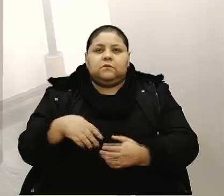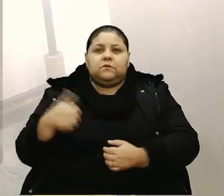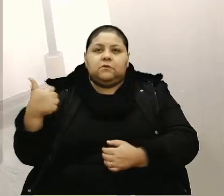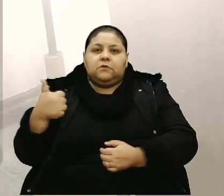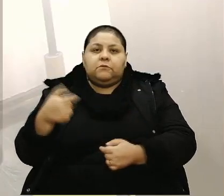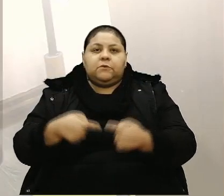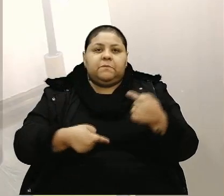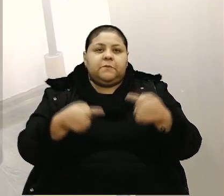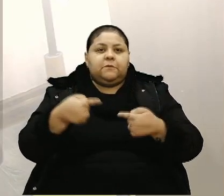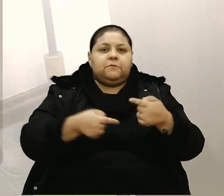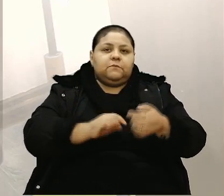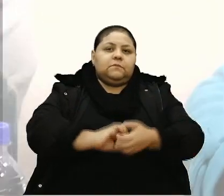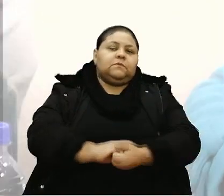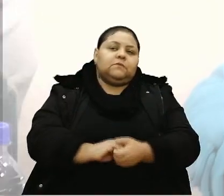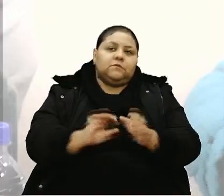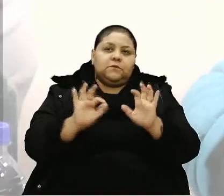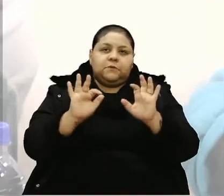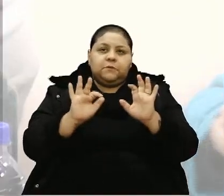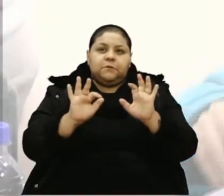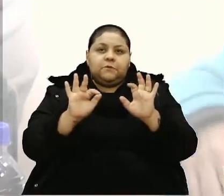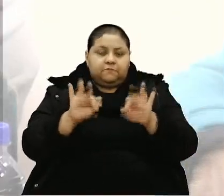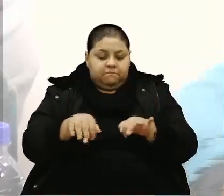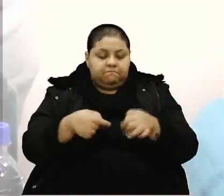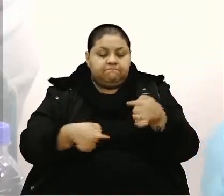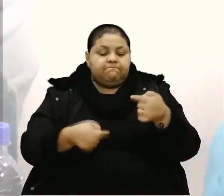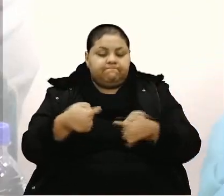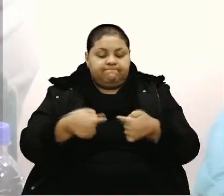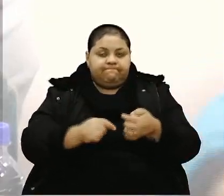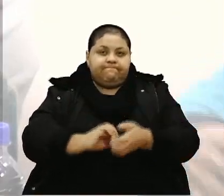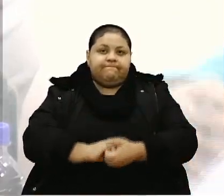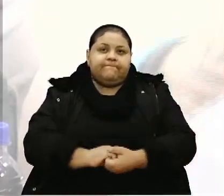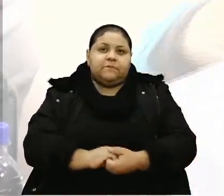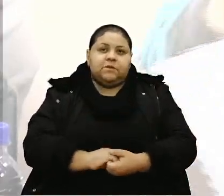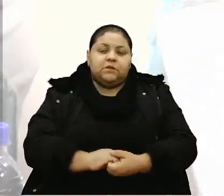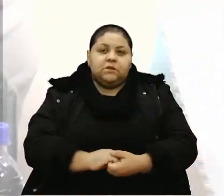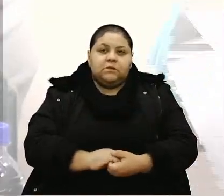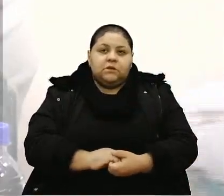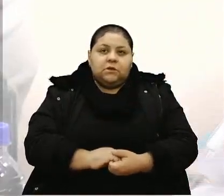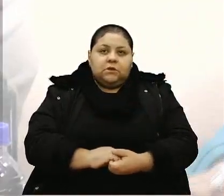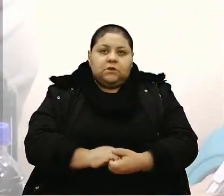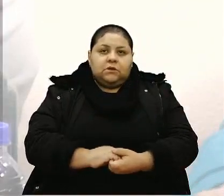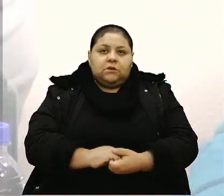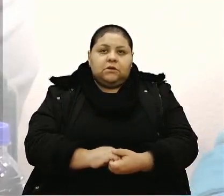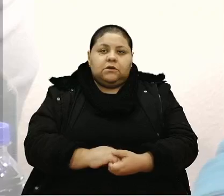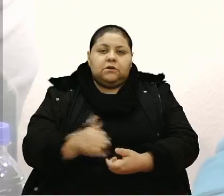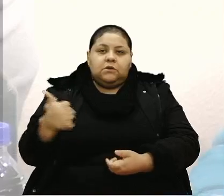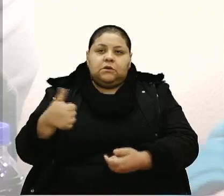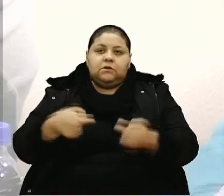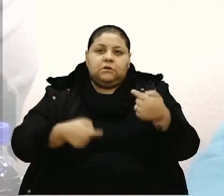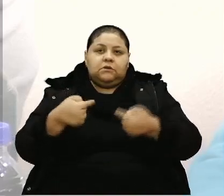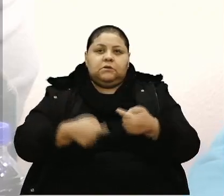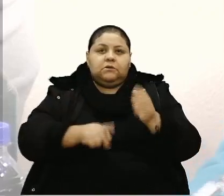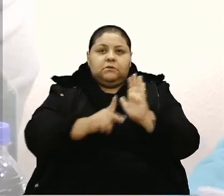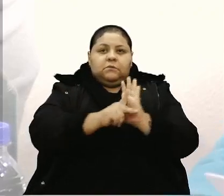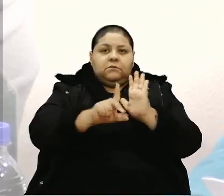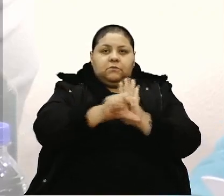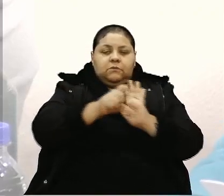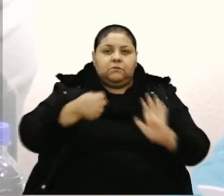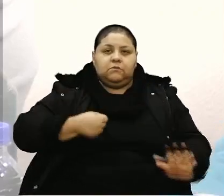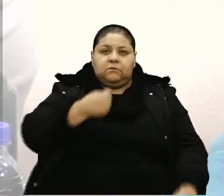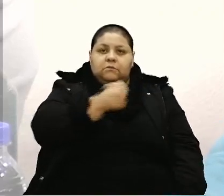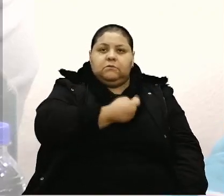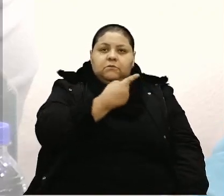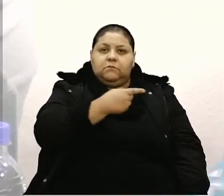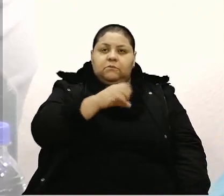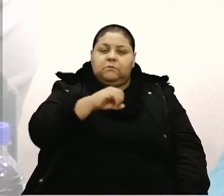Discussão, encerrada a primeira discussão. Em primeira discussão, o projeto de lei nº 101,